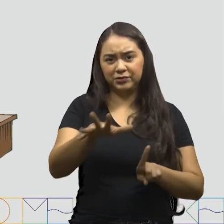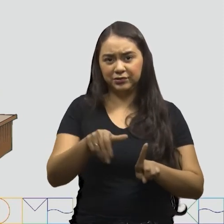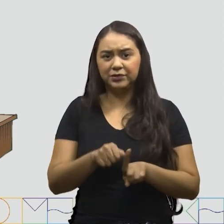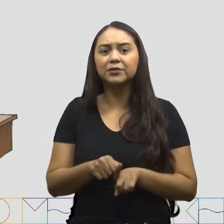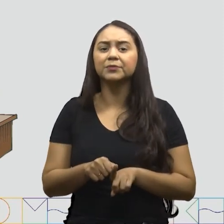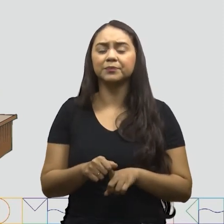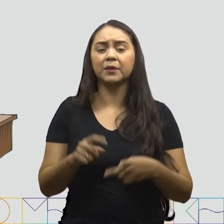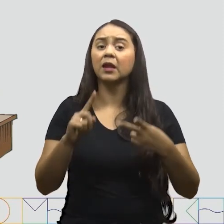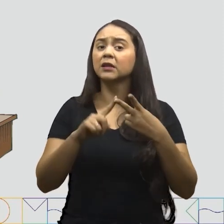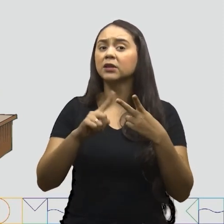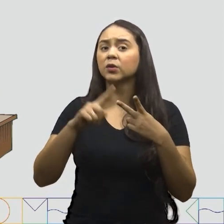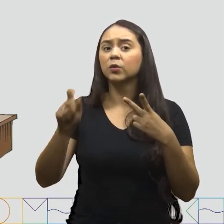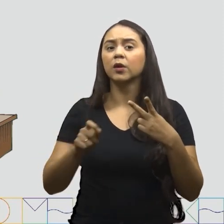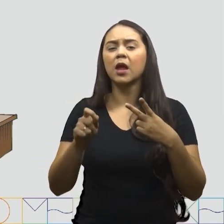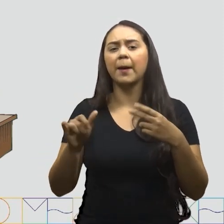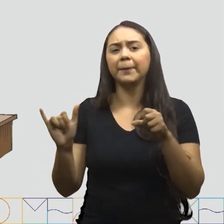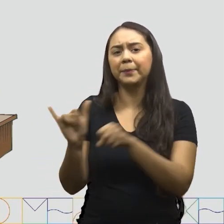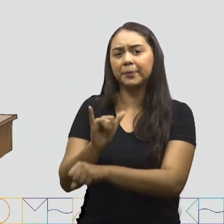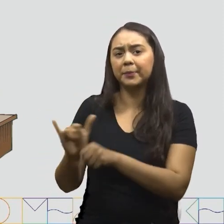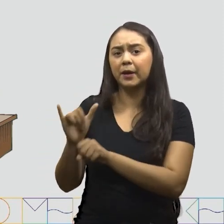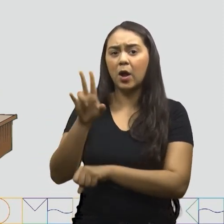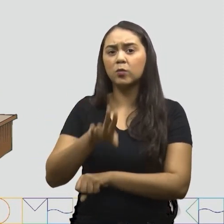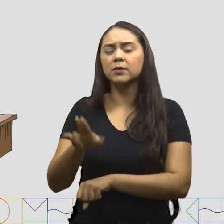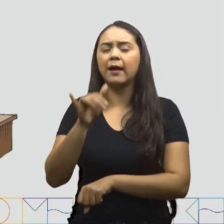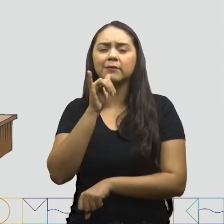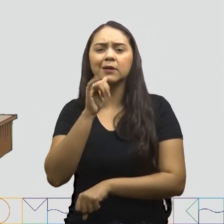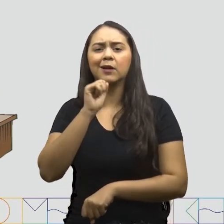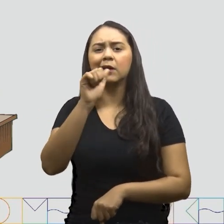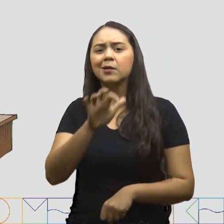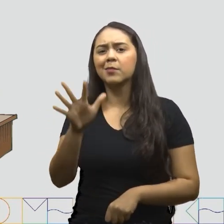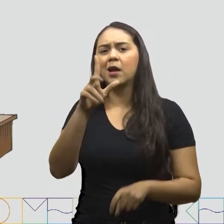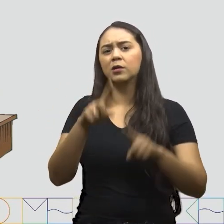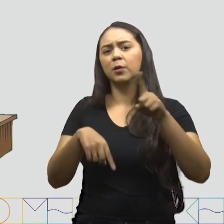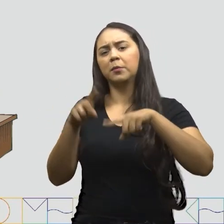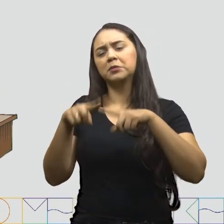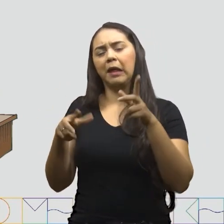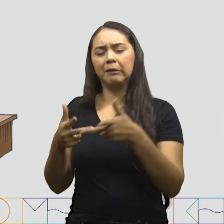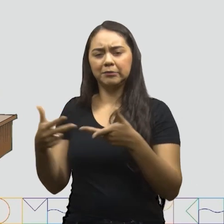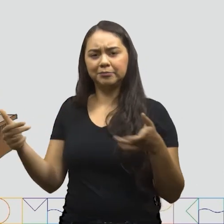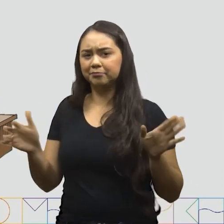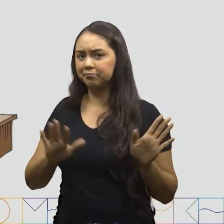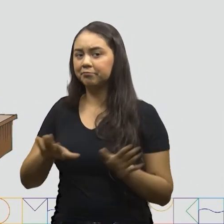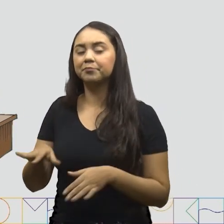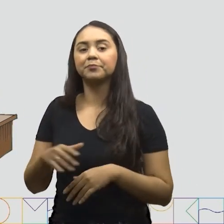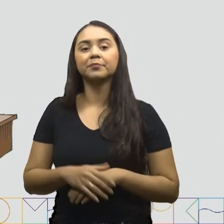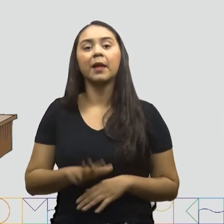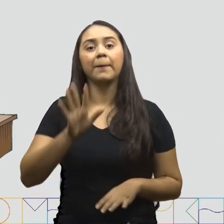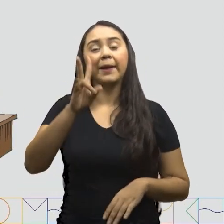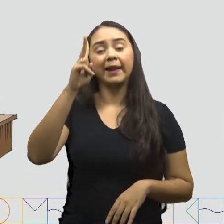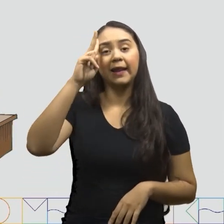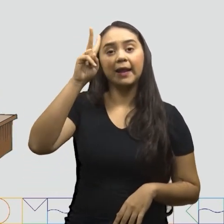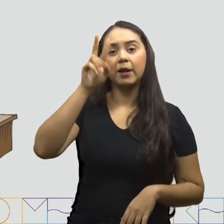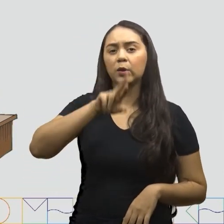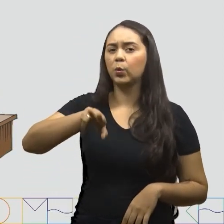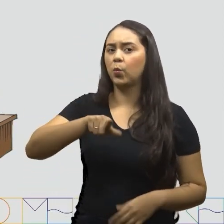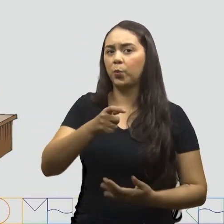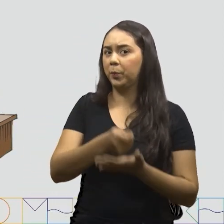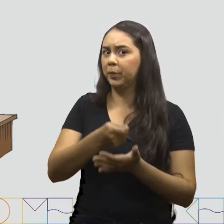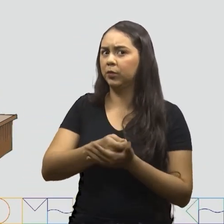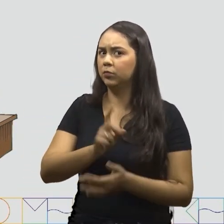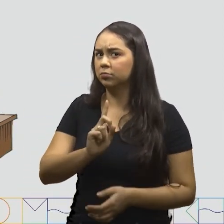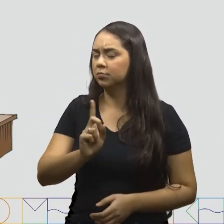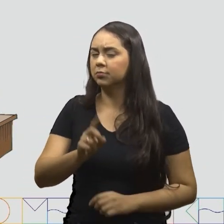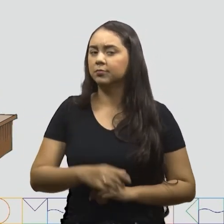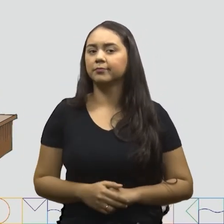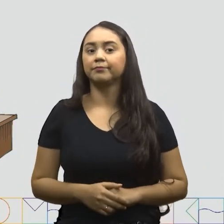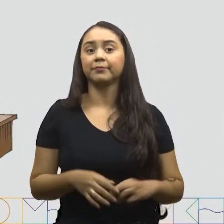passo Usar recursos Imagens, objetos e etc Mas lembre-se, não é obrigatório